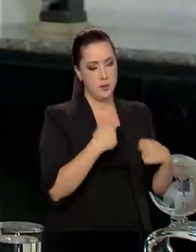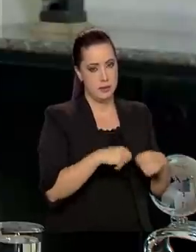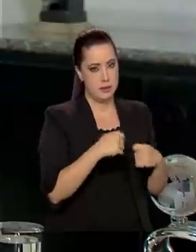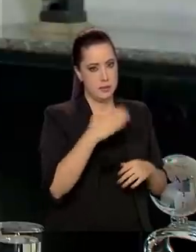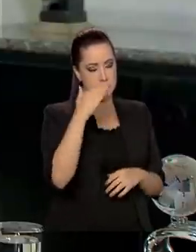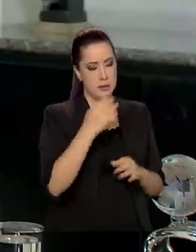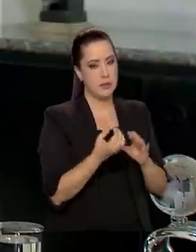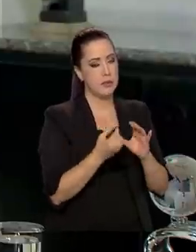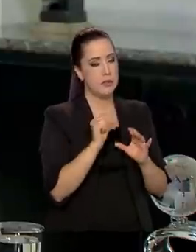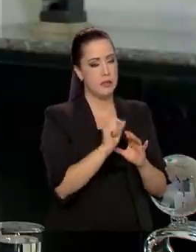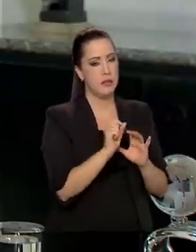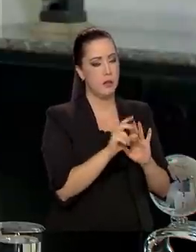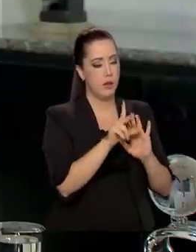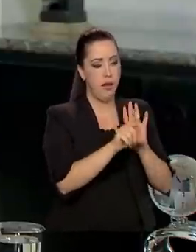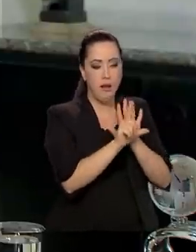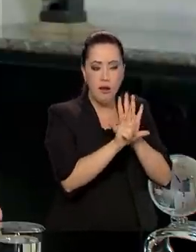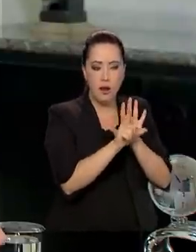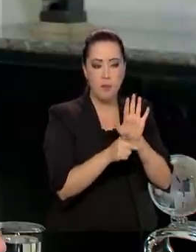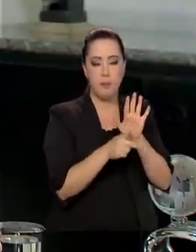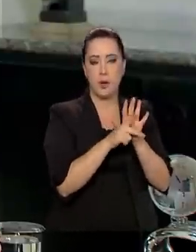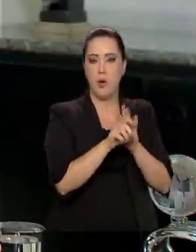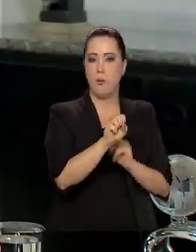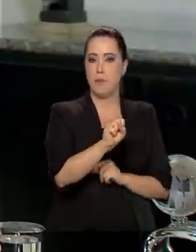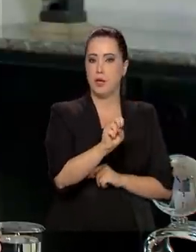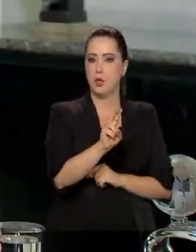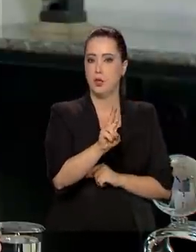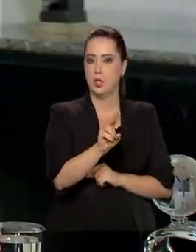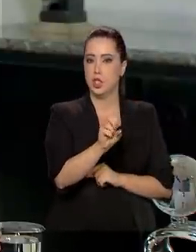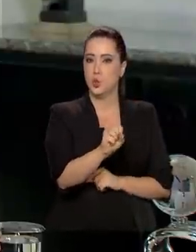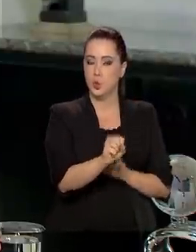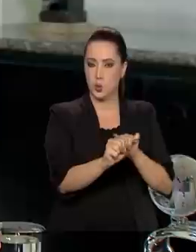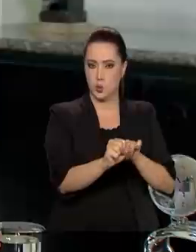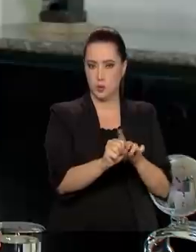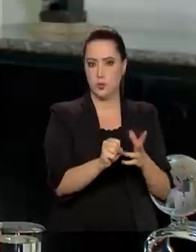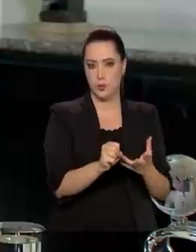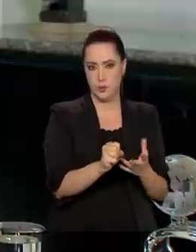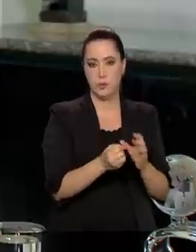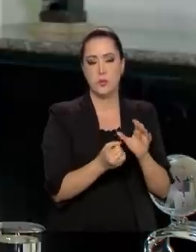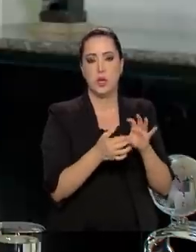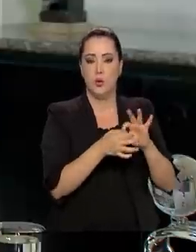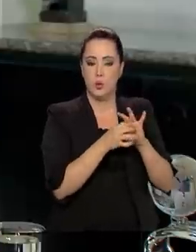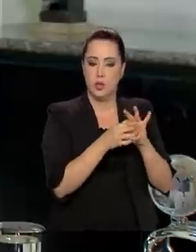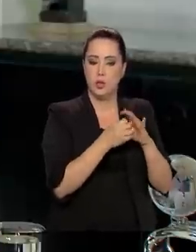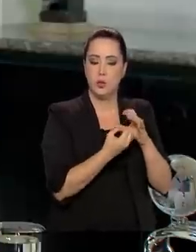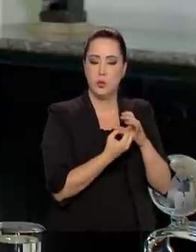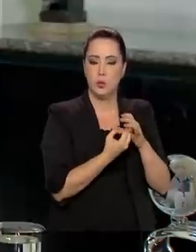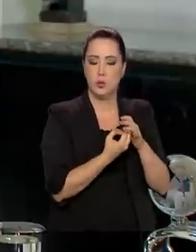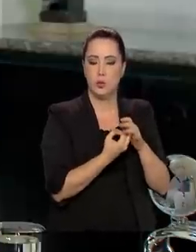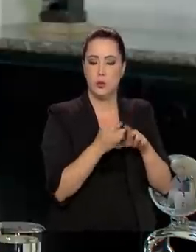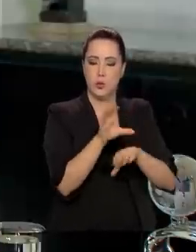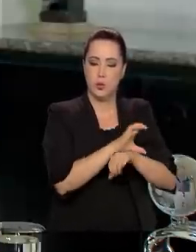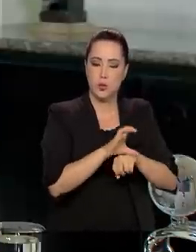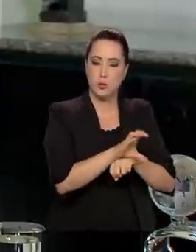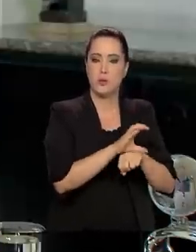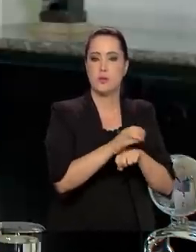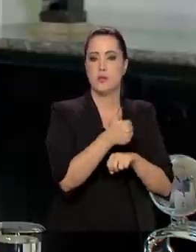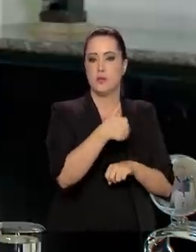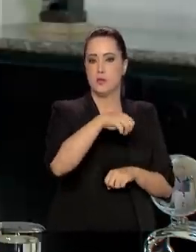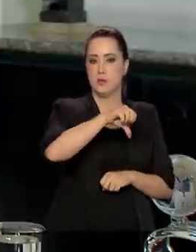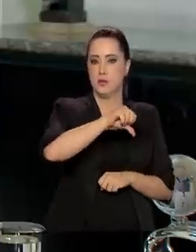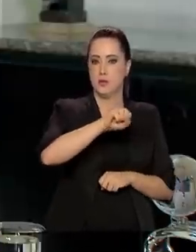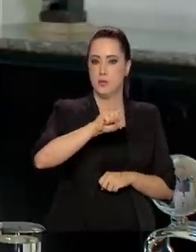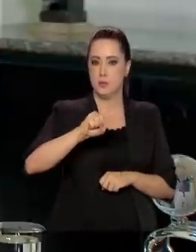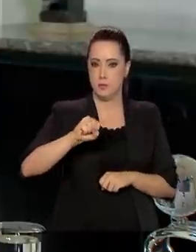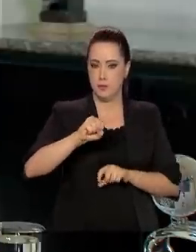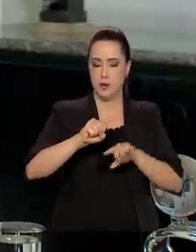SUS. O SUS, é... Claro, ele vem com a Constituição de 88 e ele vem, de uma forma